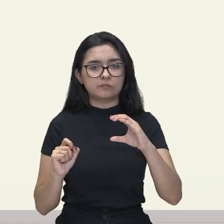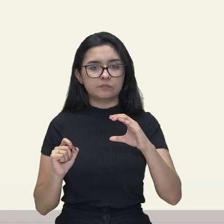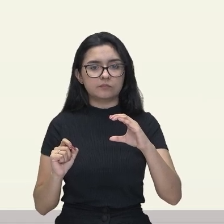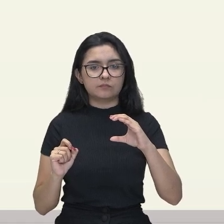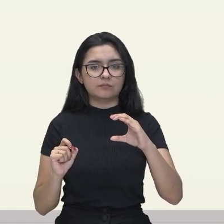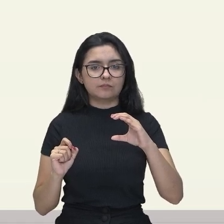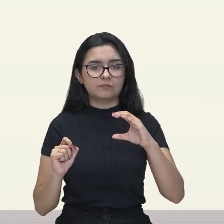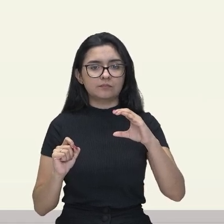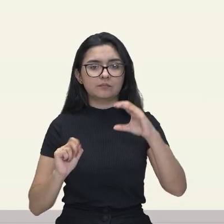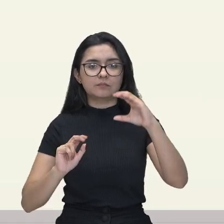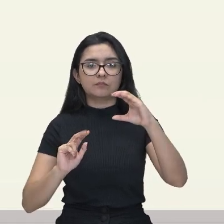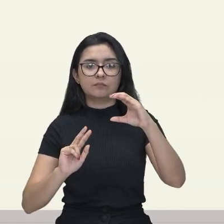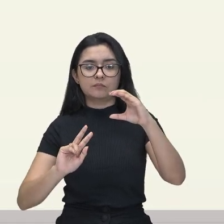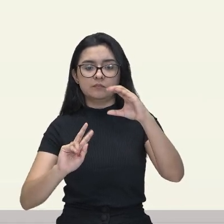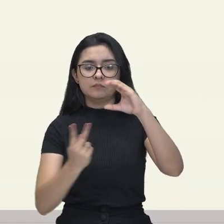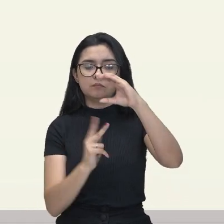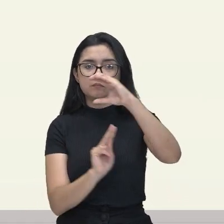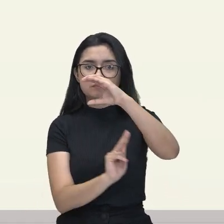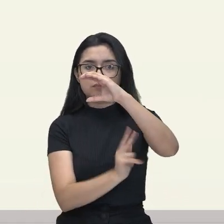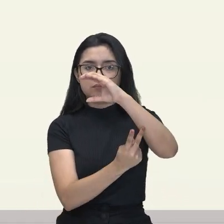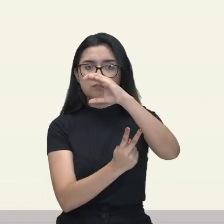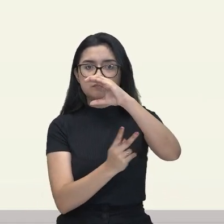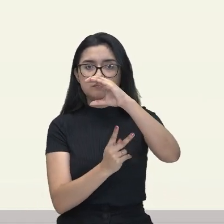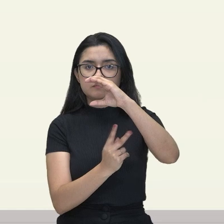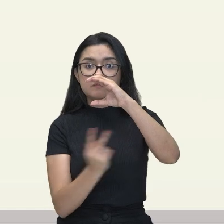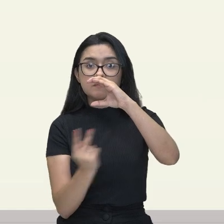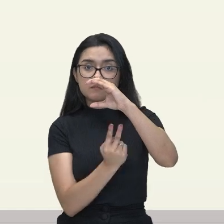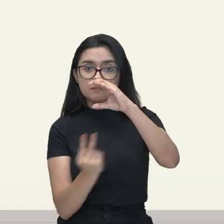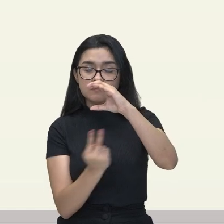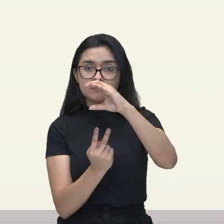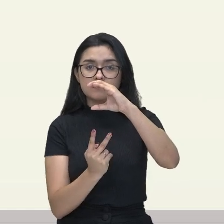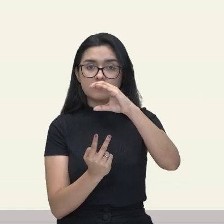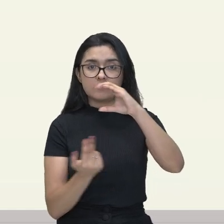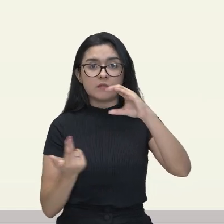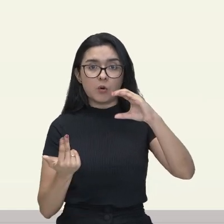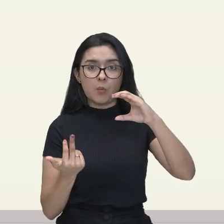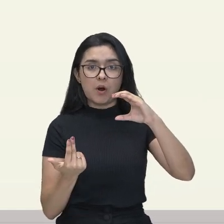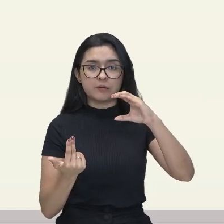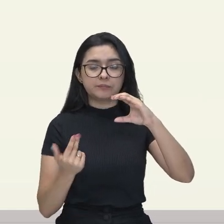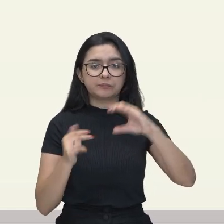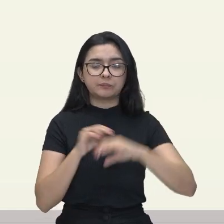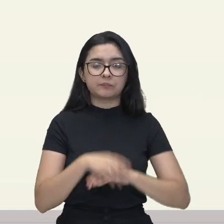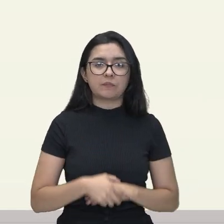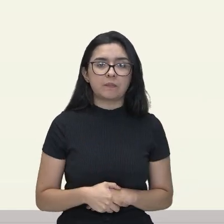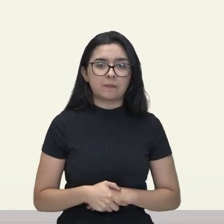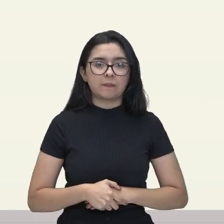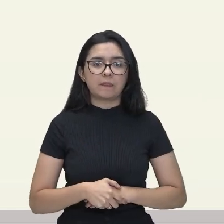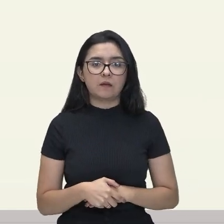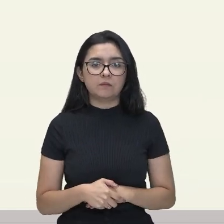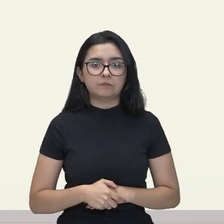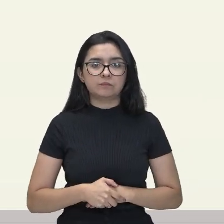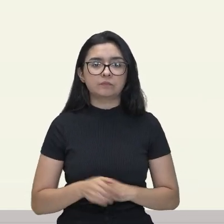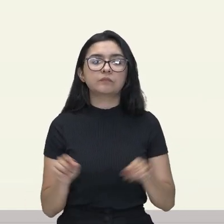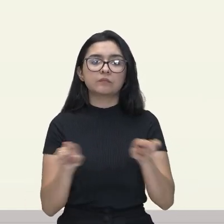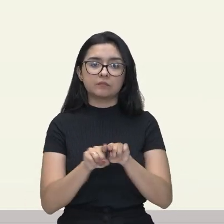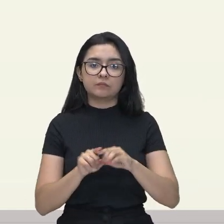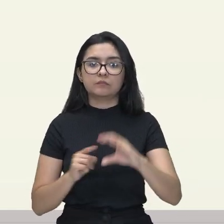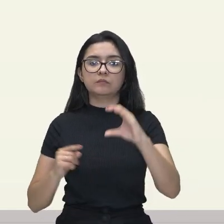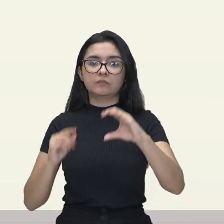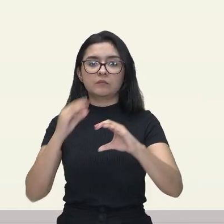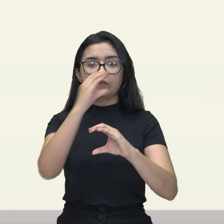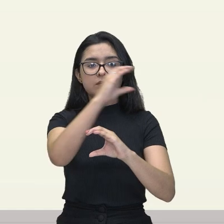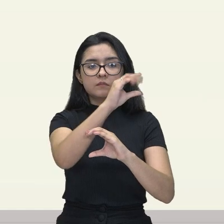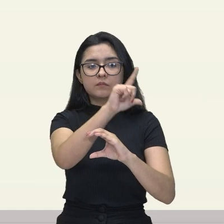Esse ligante aqui, ó. Estão do mesmo lado. Assim como esse também,